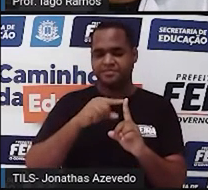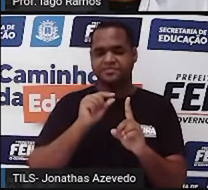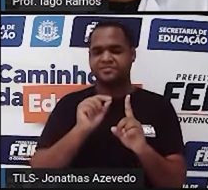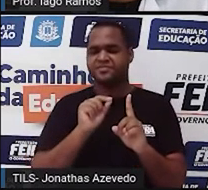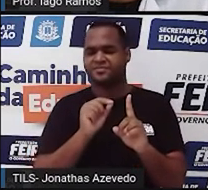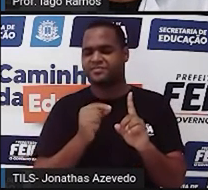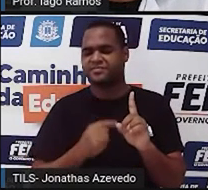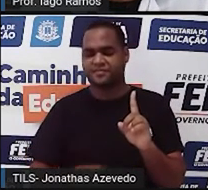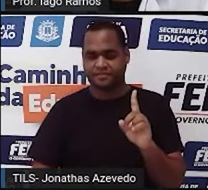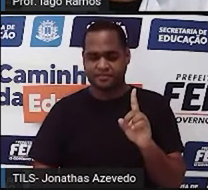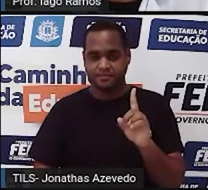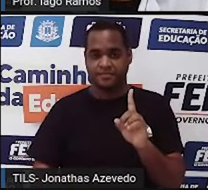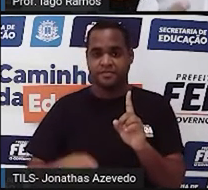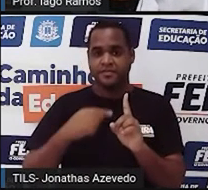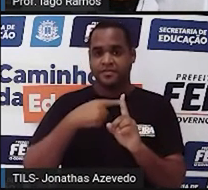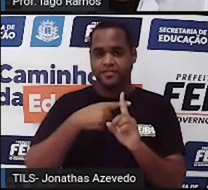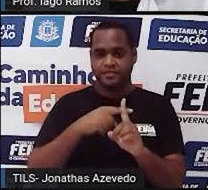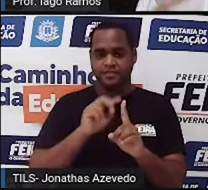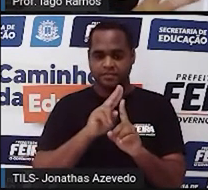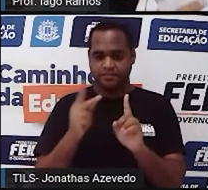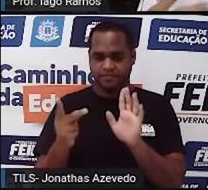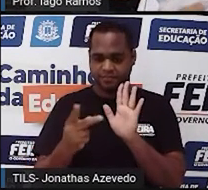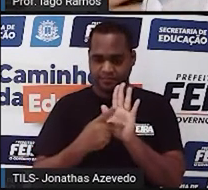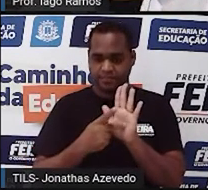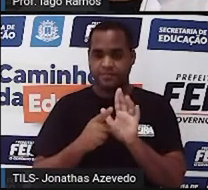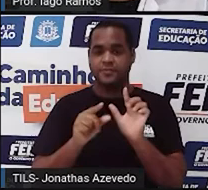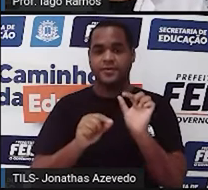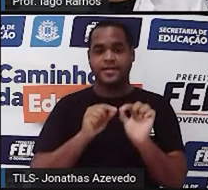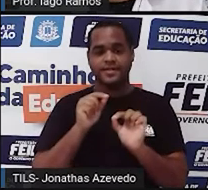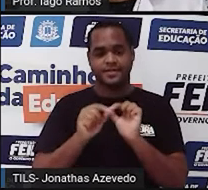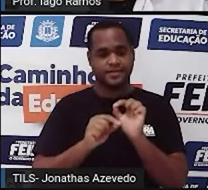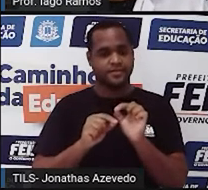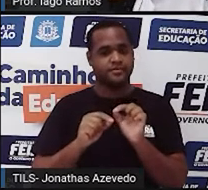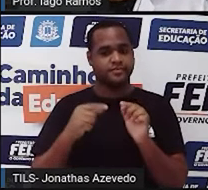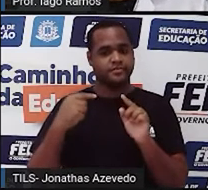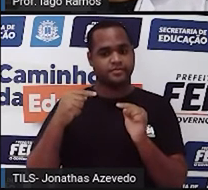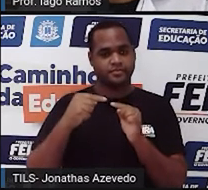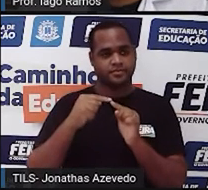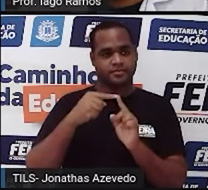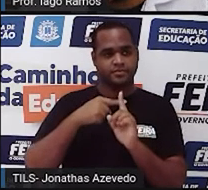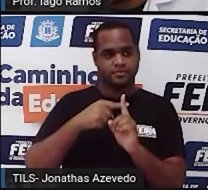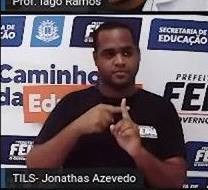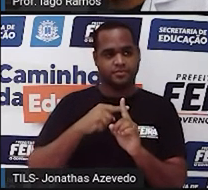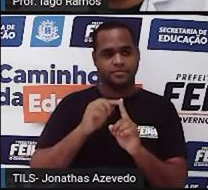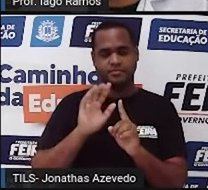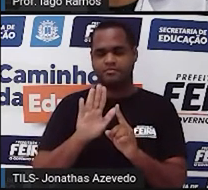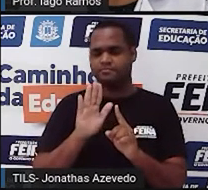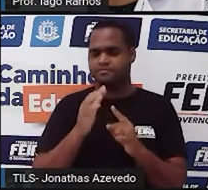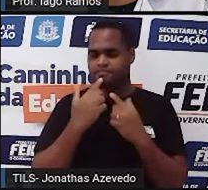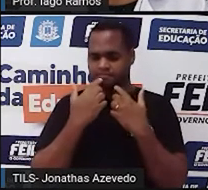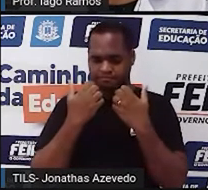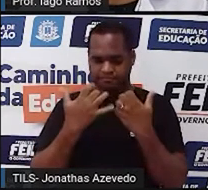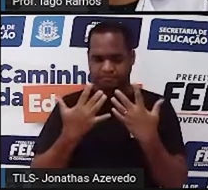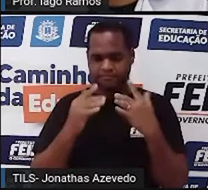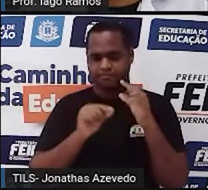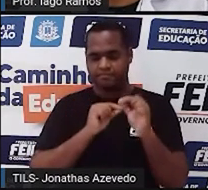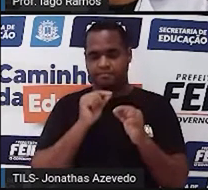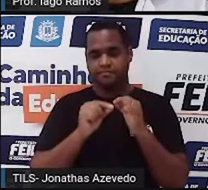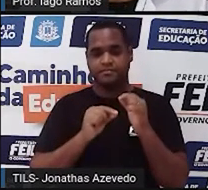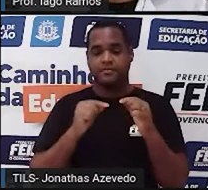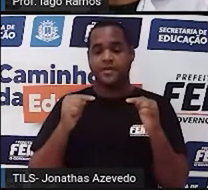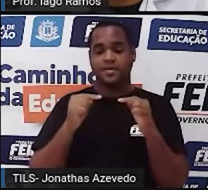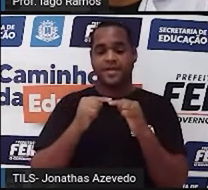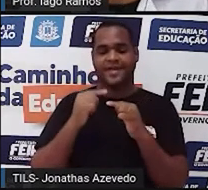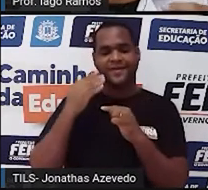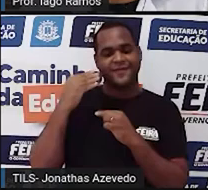Bom, a adição é o nome real da operação, né? Mas a gente fala mesmo assim, ó, a famosa